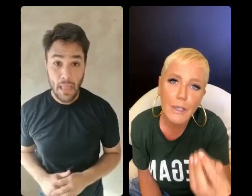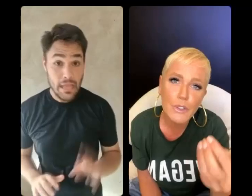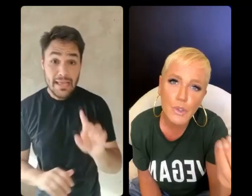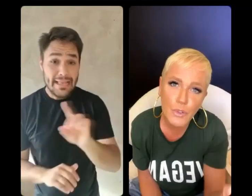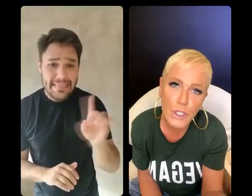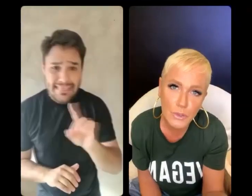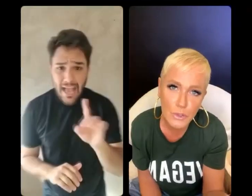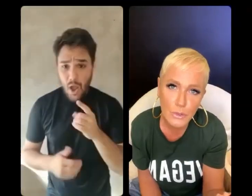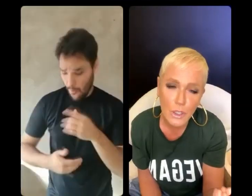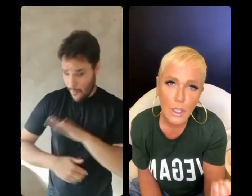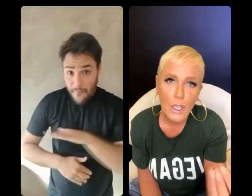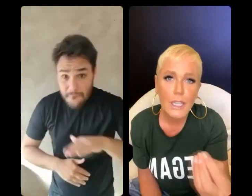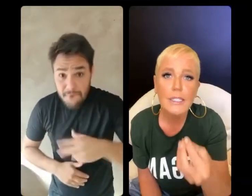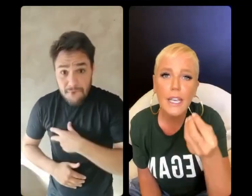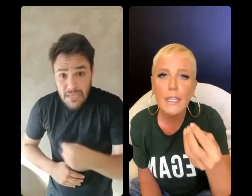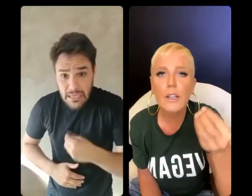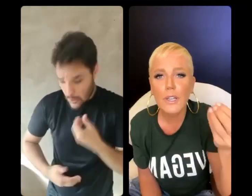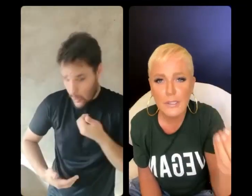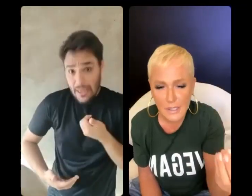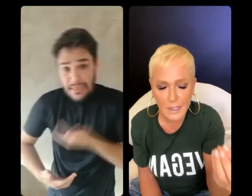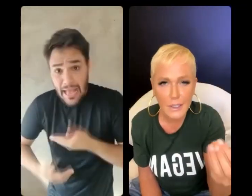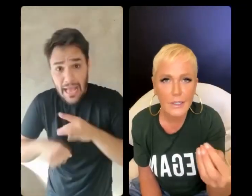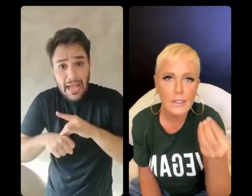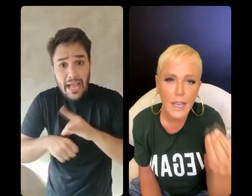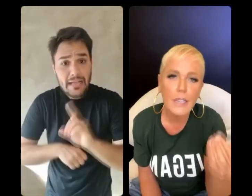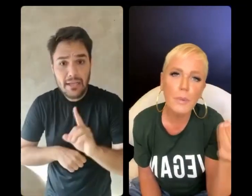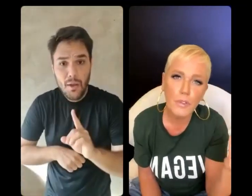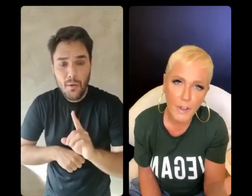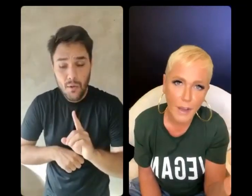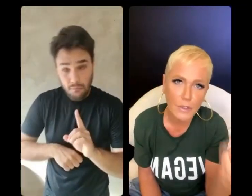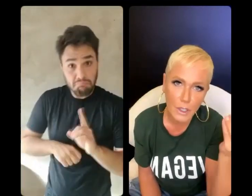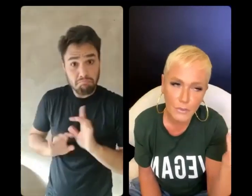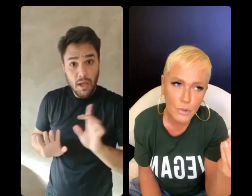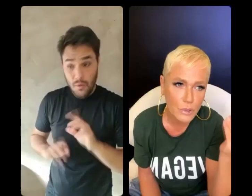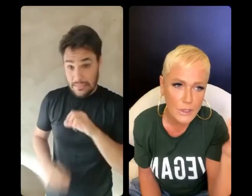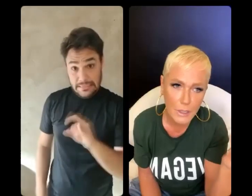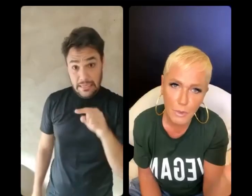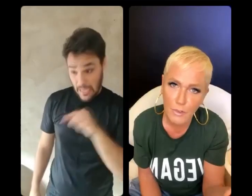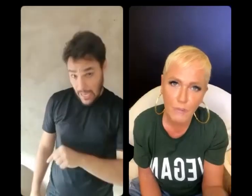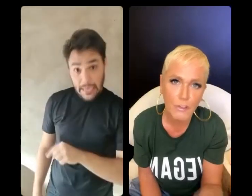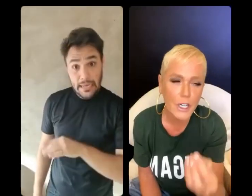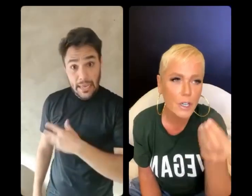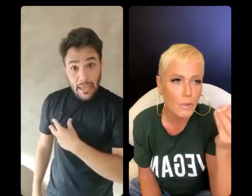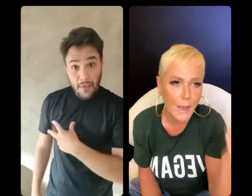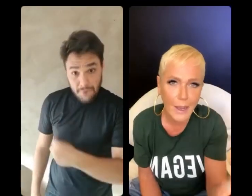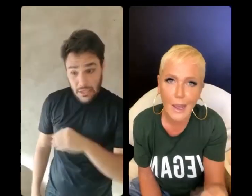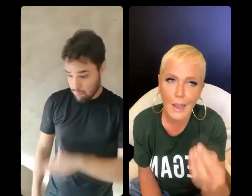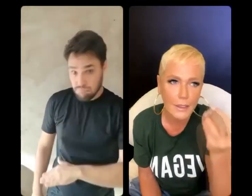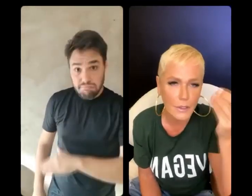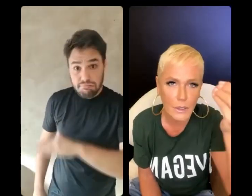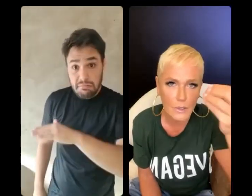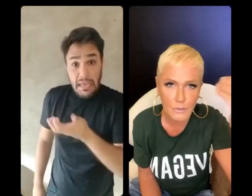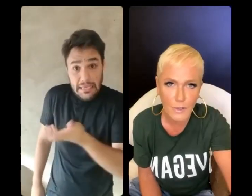isso para os seus filhos. E se eles, ao crescerem, quiserem provar um defunto, quiserem provar um frango, uma